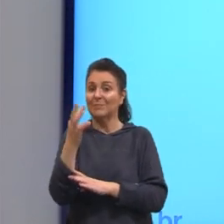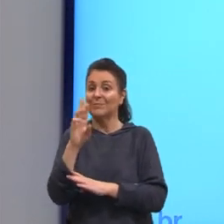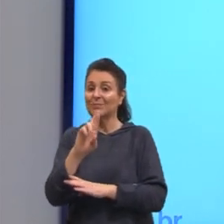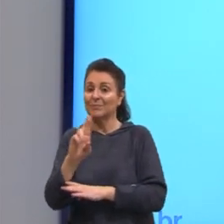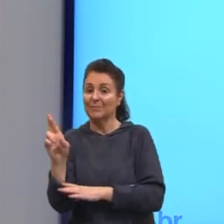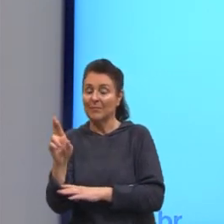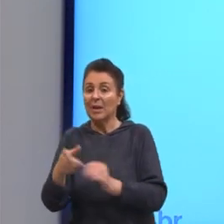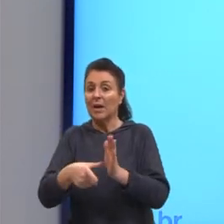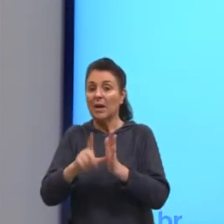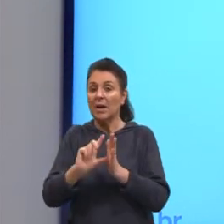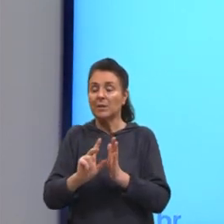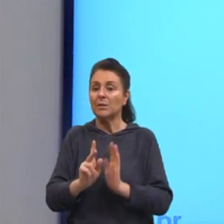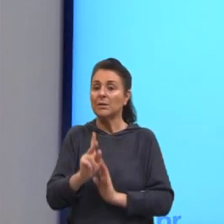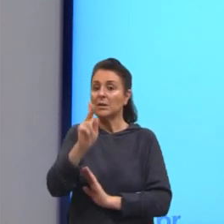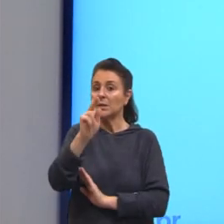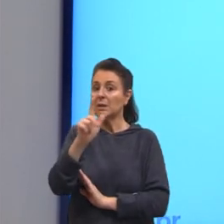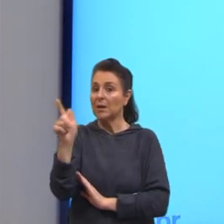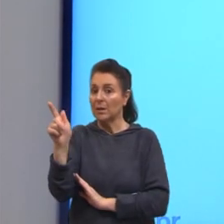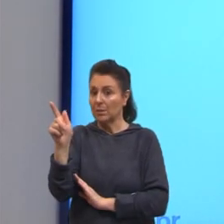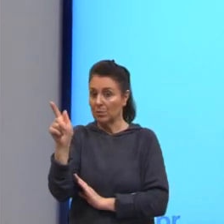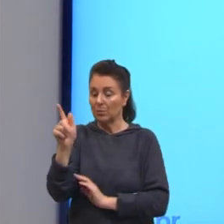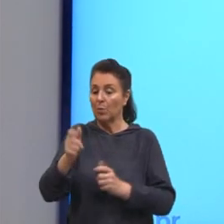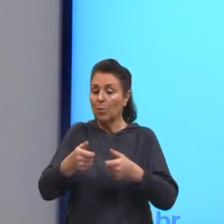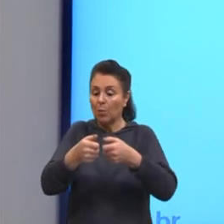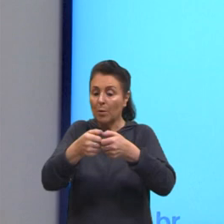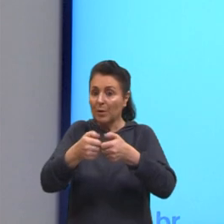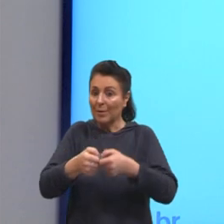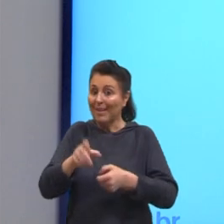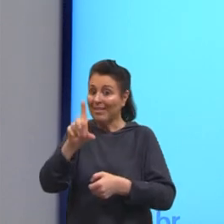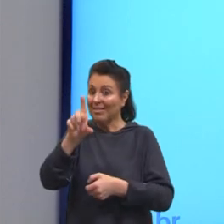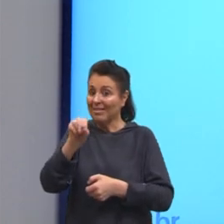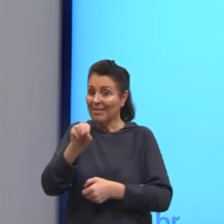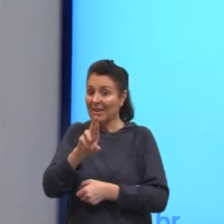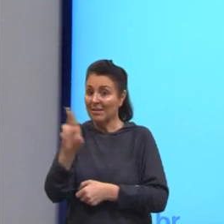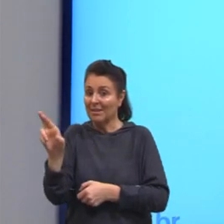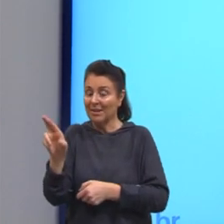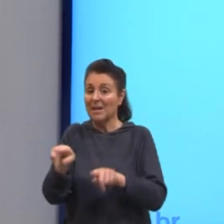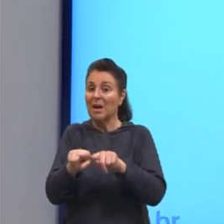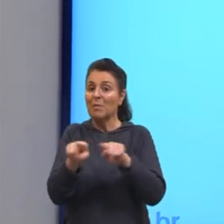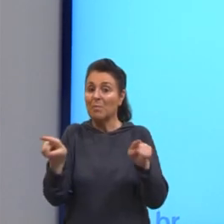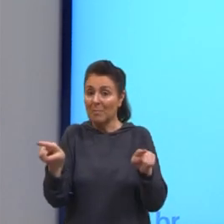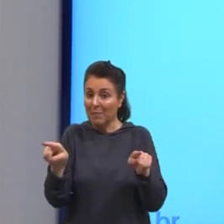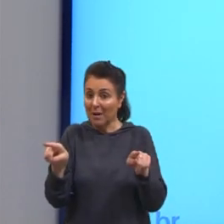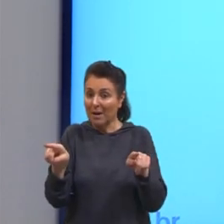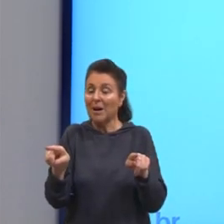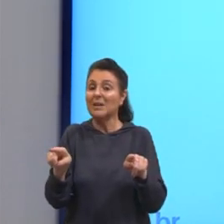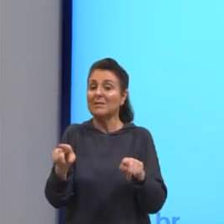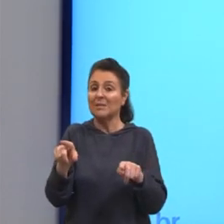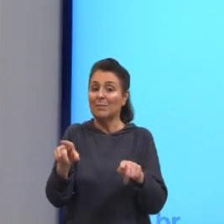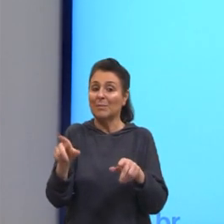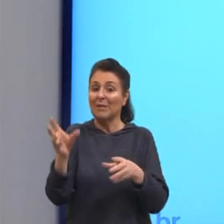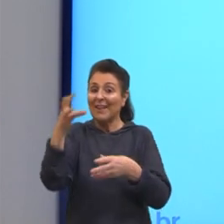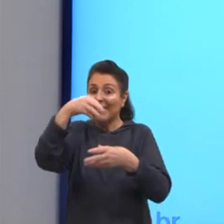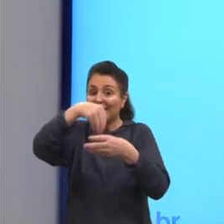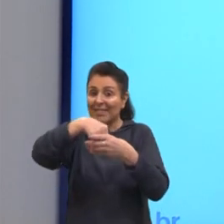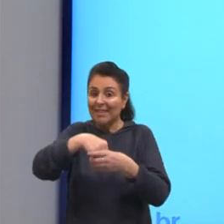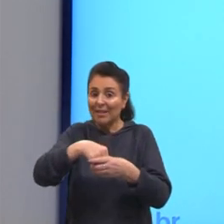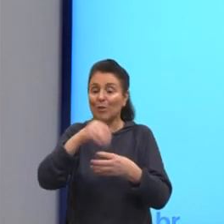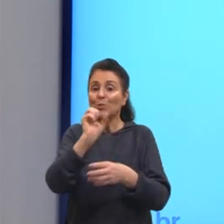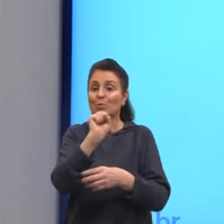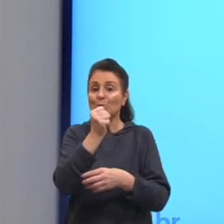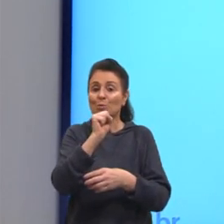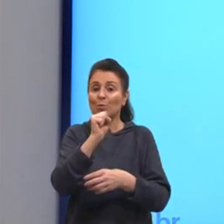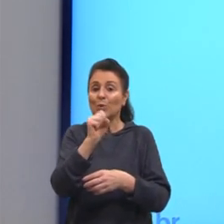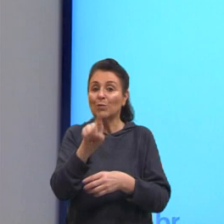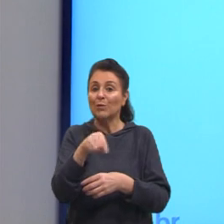o quilograma do amendoim era R$,00. Mas agora, para ficar dentro daqueles R 8,40, o valor